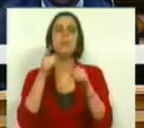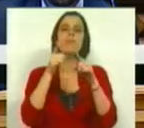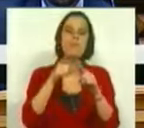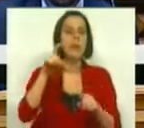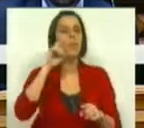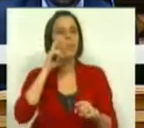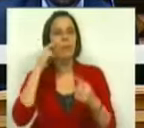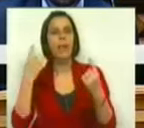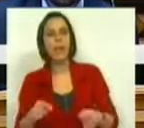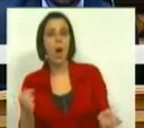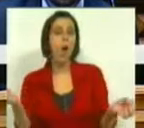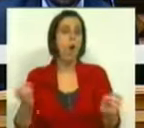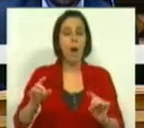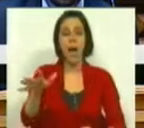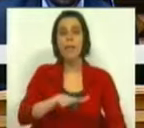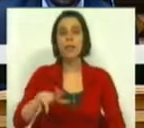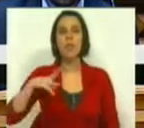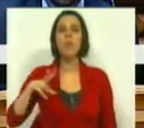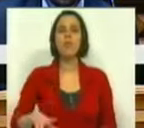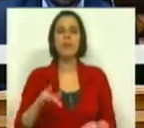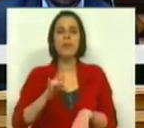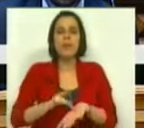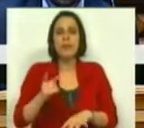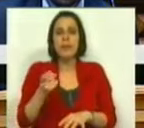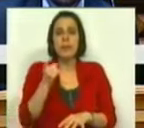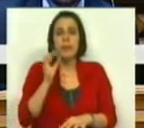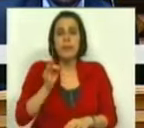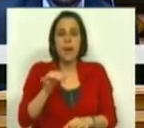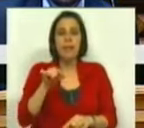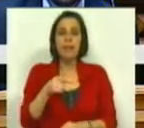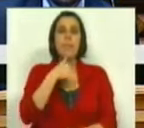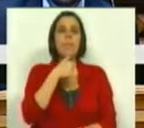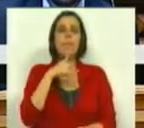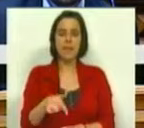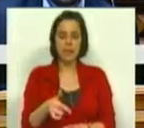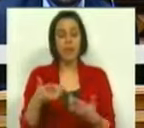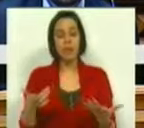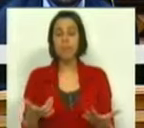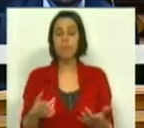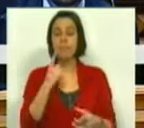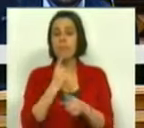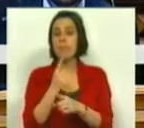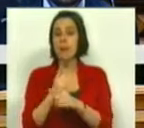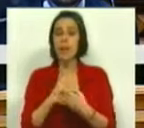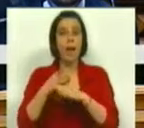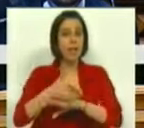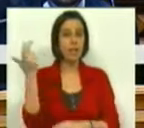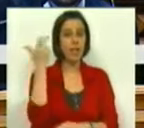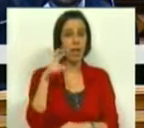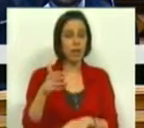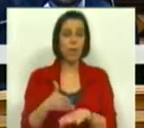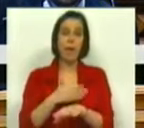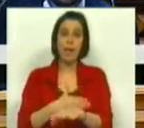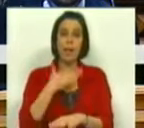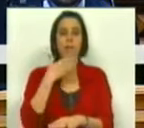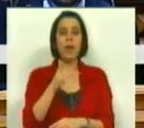ou não salvaguardada a situação dos portugueses mais fragilizados também nesta medida, nomeadamente mantendo o acesso à reforma